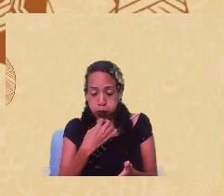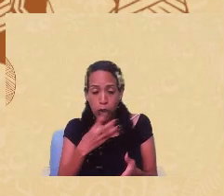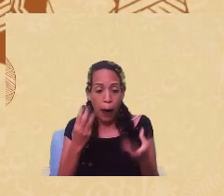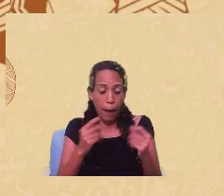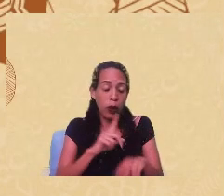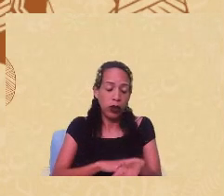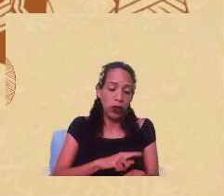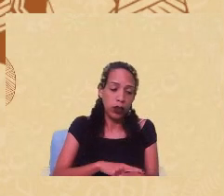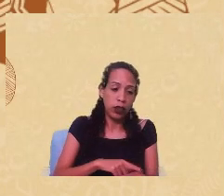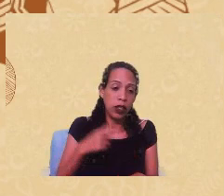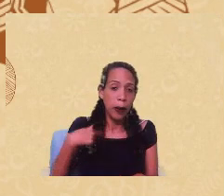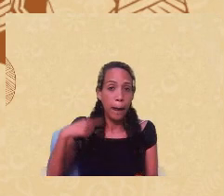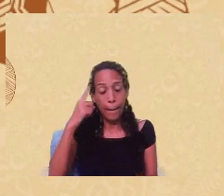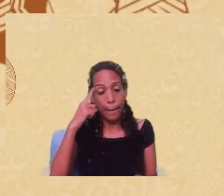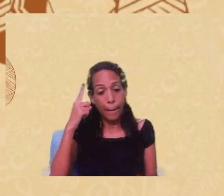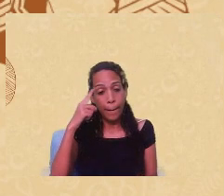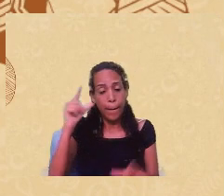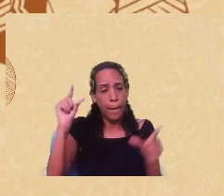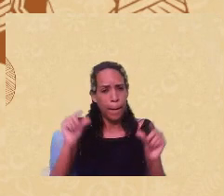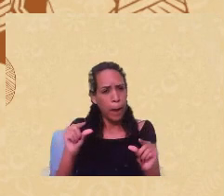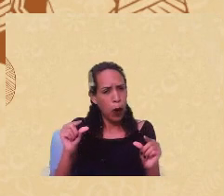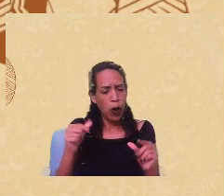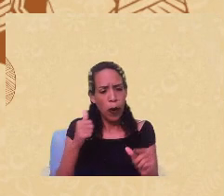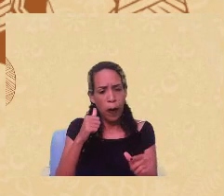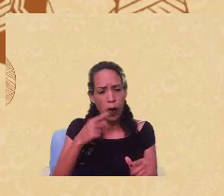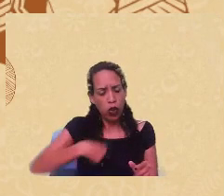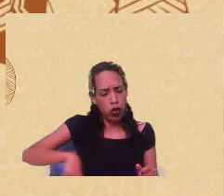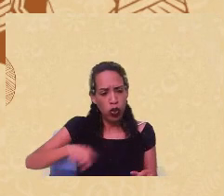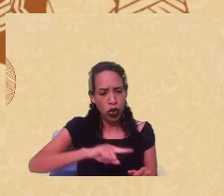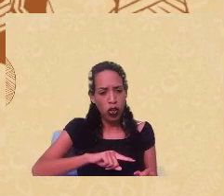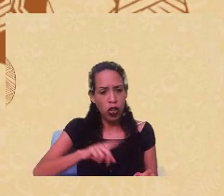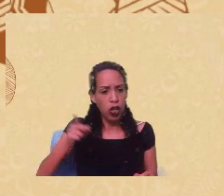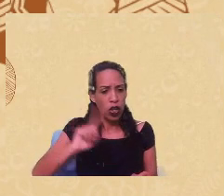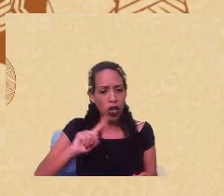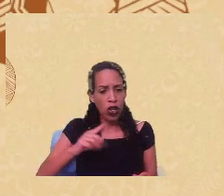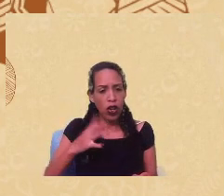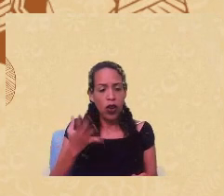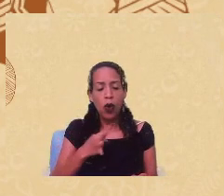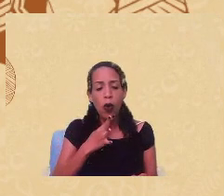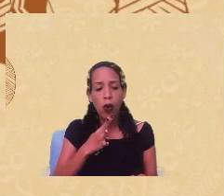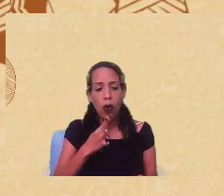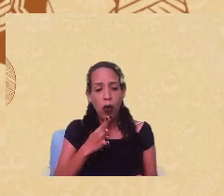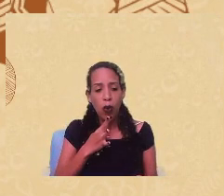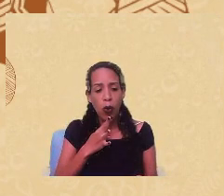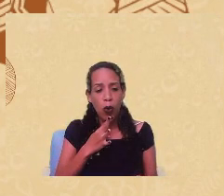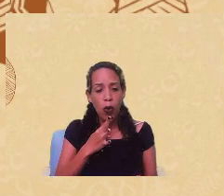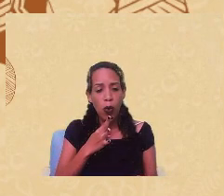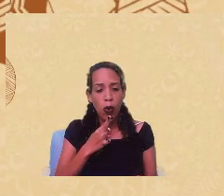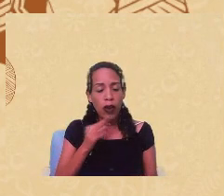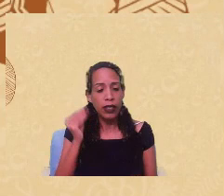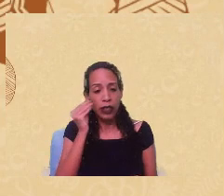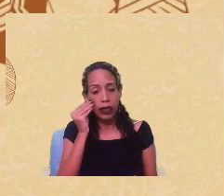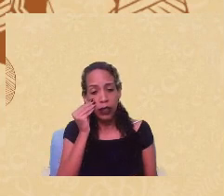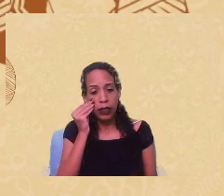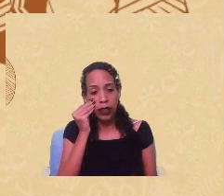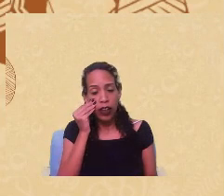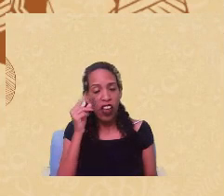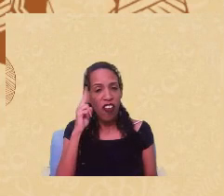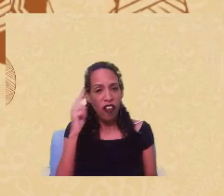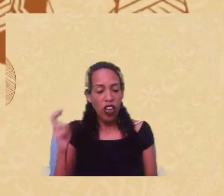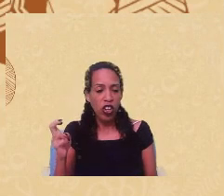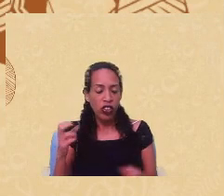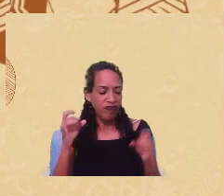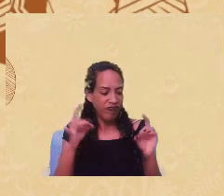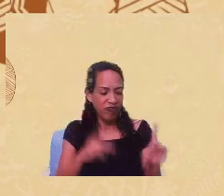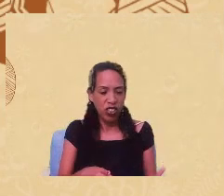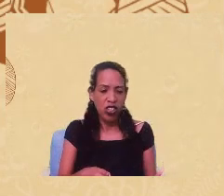a pensar que são poucas, pouquíssimas de nós pessoas que não reconhecem experiências de violação, de descaso, de